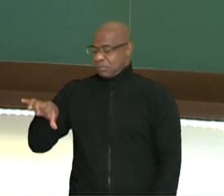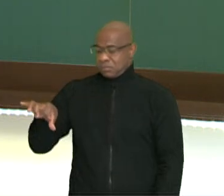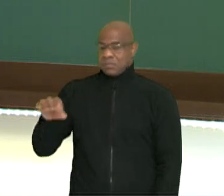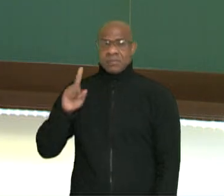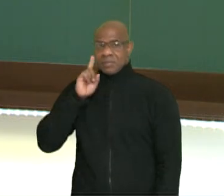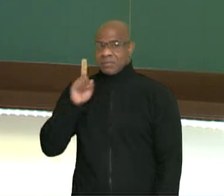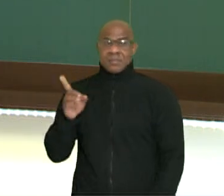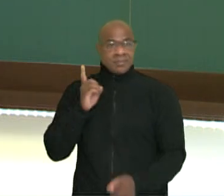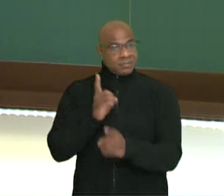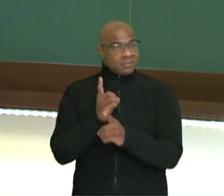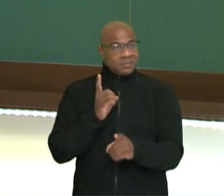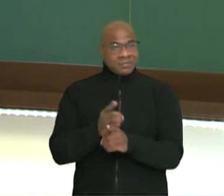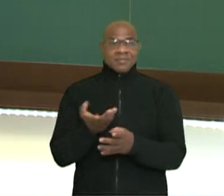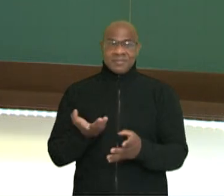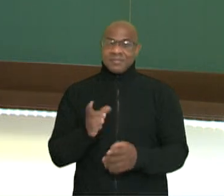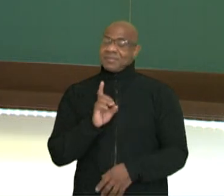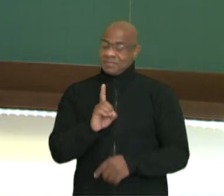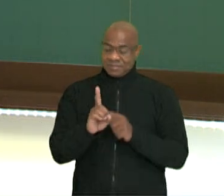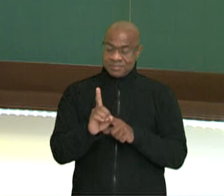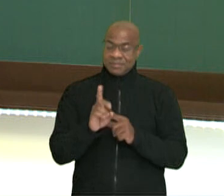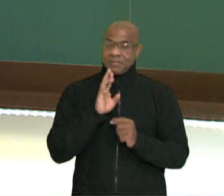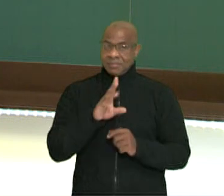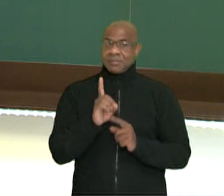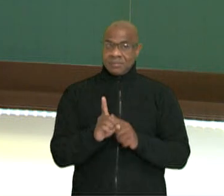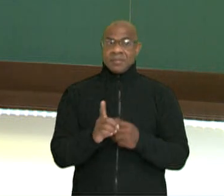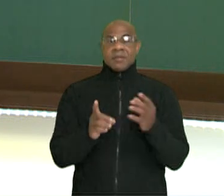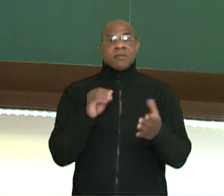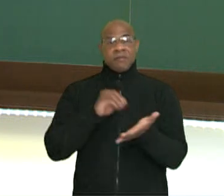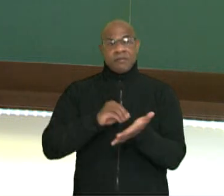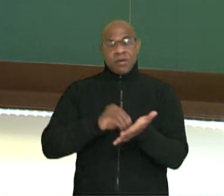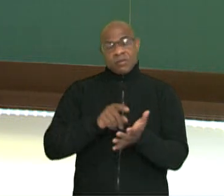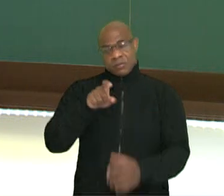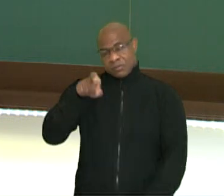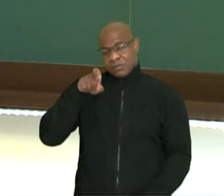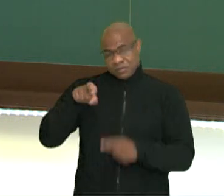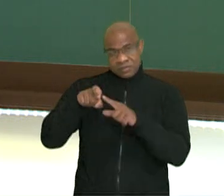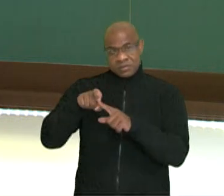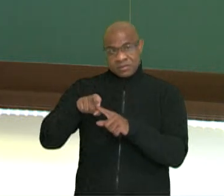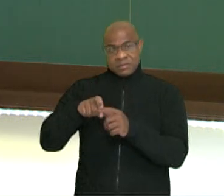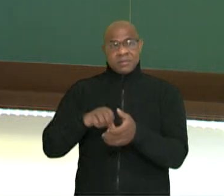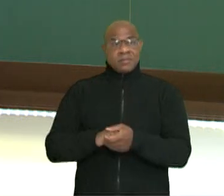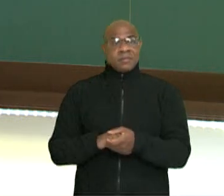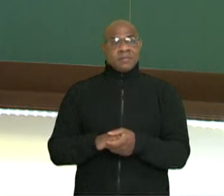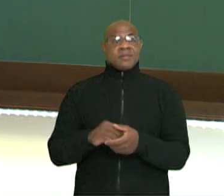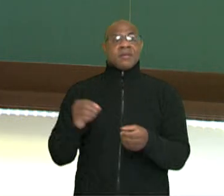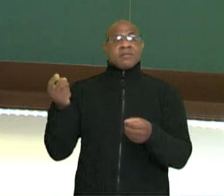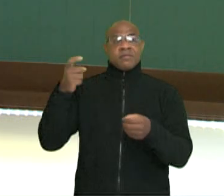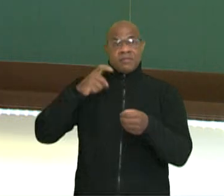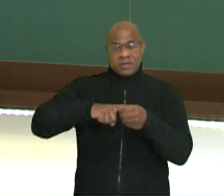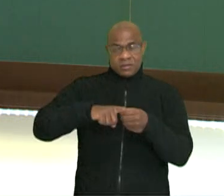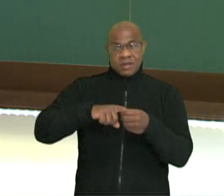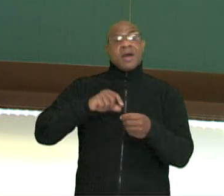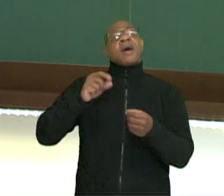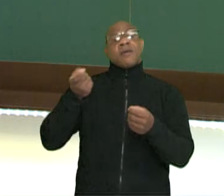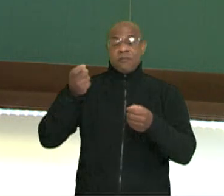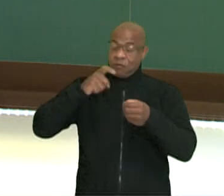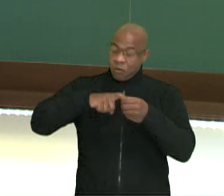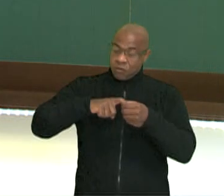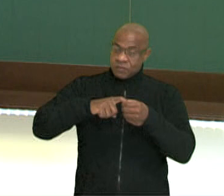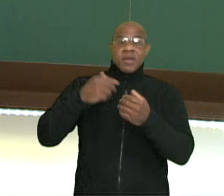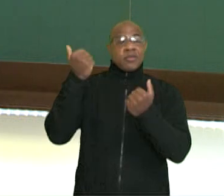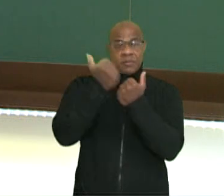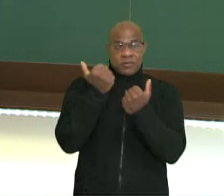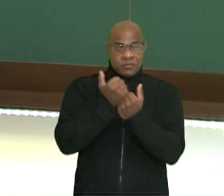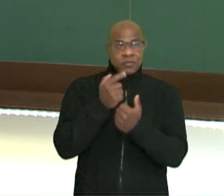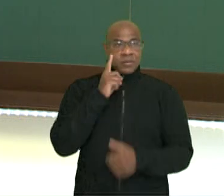Quase, encontramos D. Nós queremos X. Então eu preciso voltar e substituir. X² é D. Então o D deu